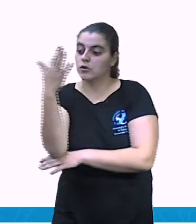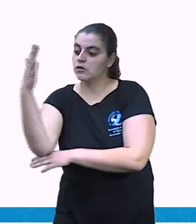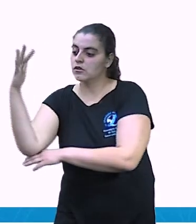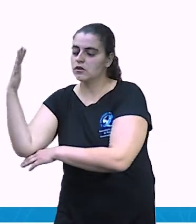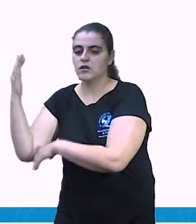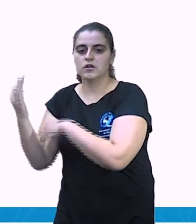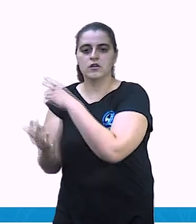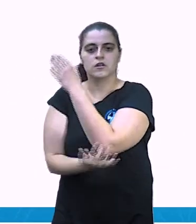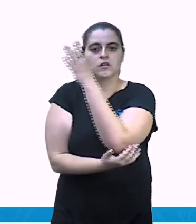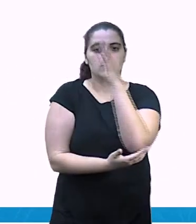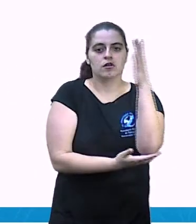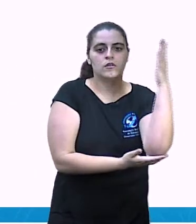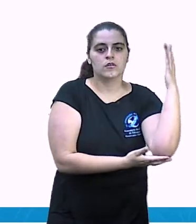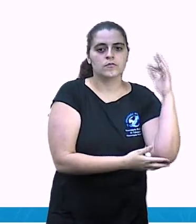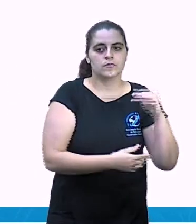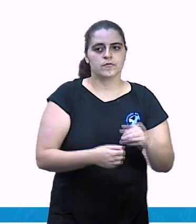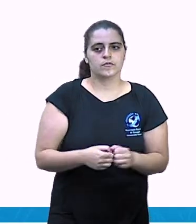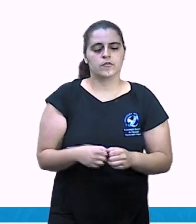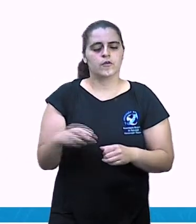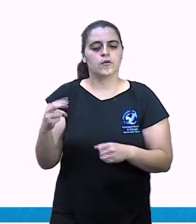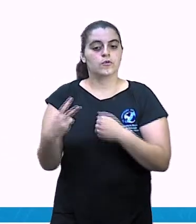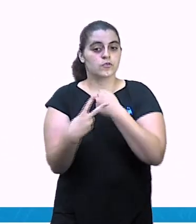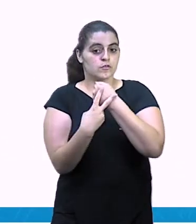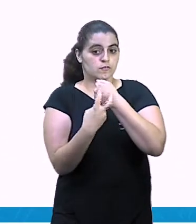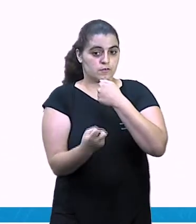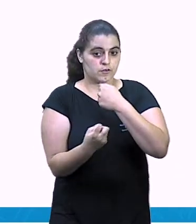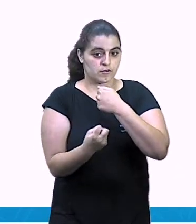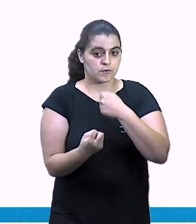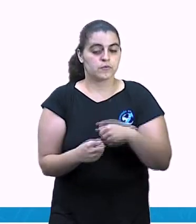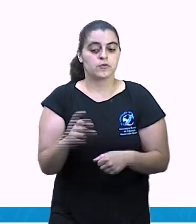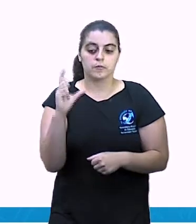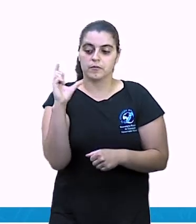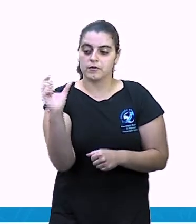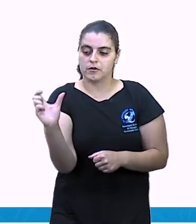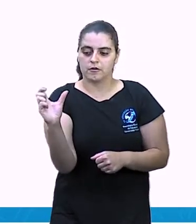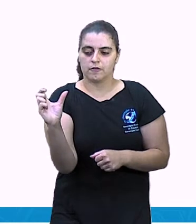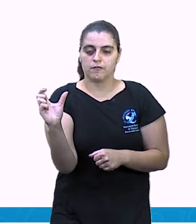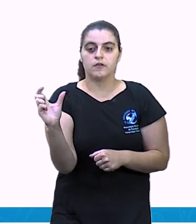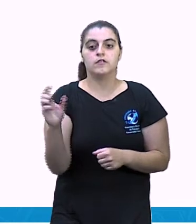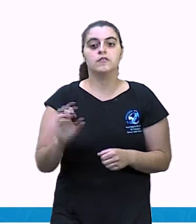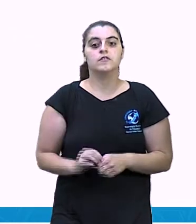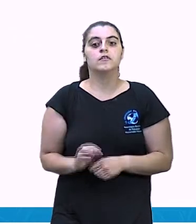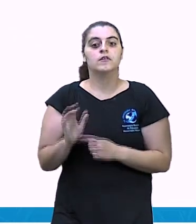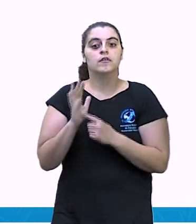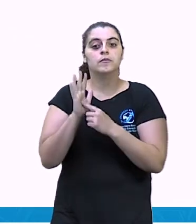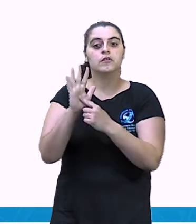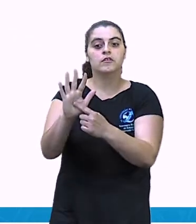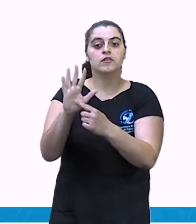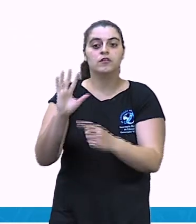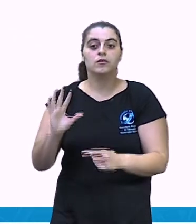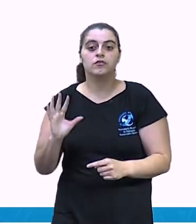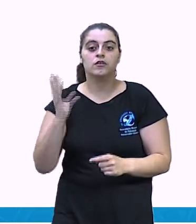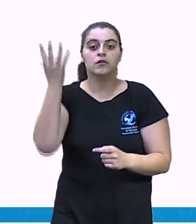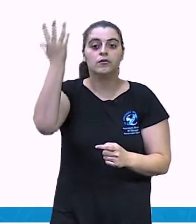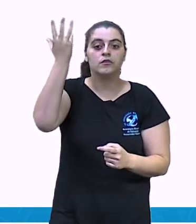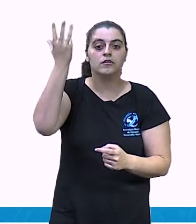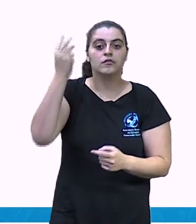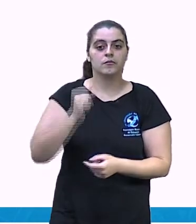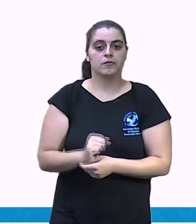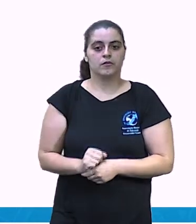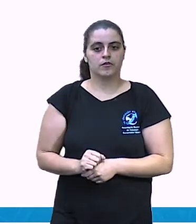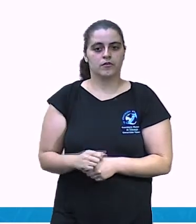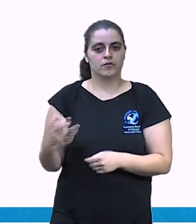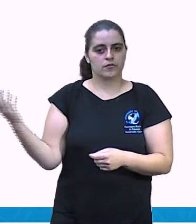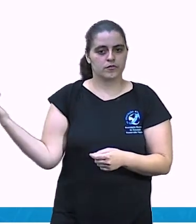natureza. Isso mesmo. Então, os verbos, eles são palavras dentro da frase que eles vão indicar uma ação,